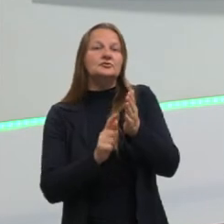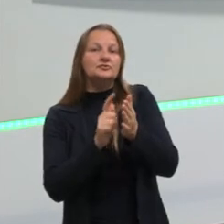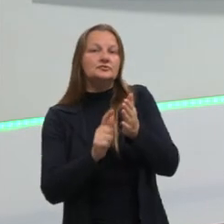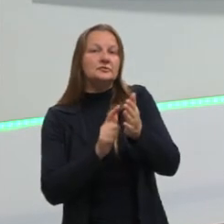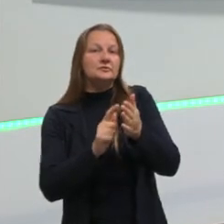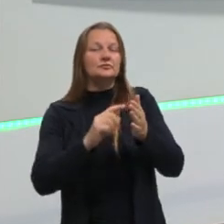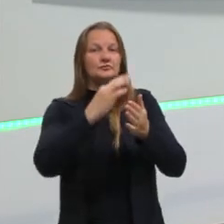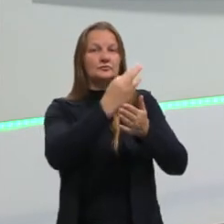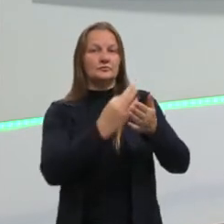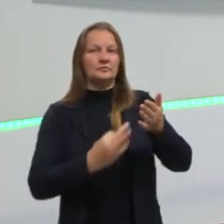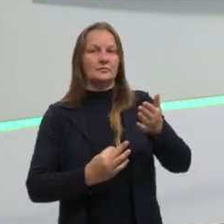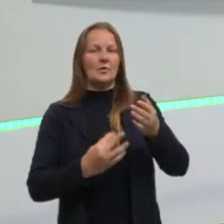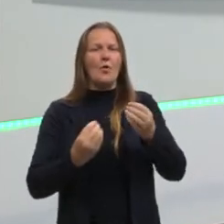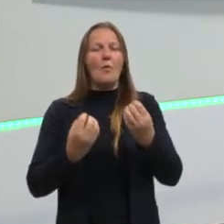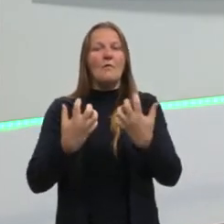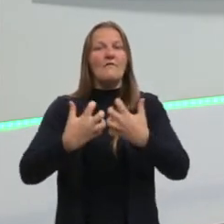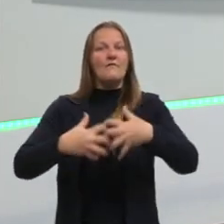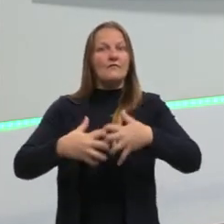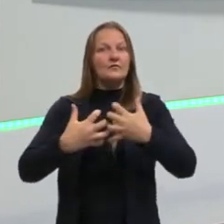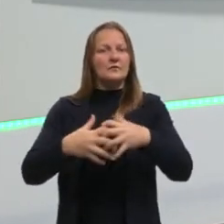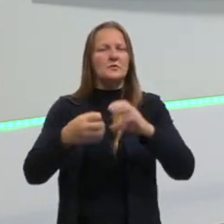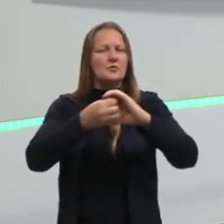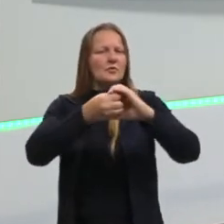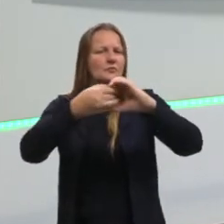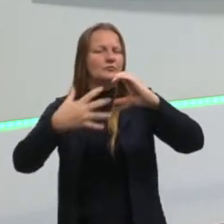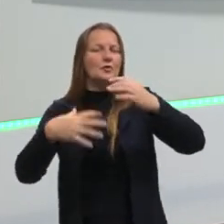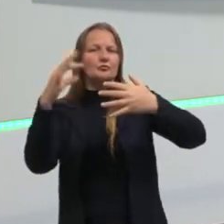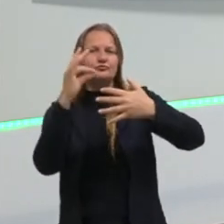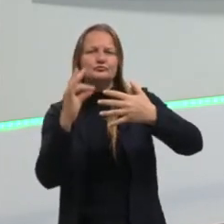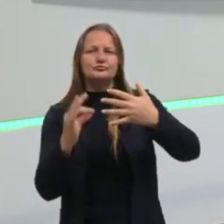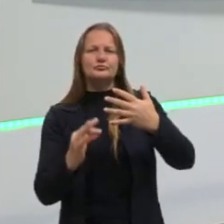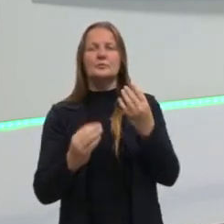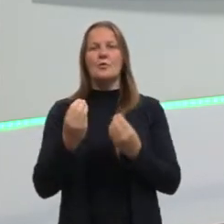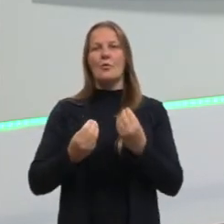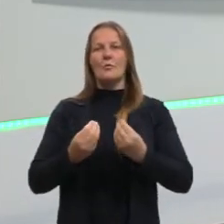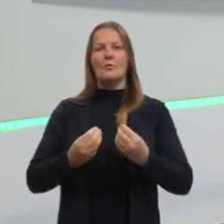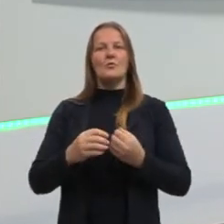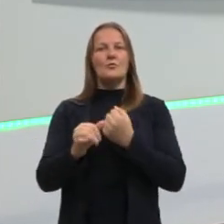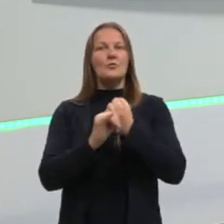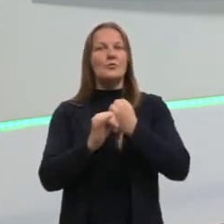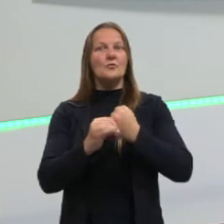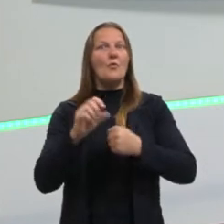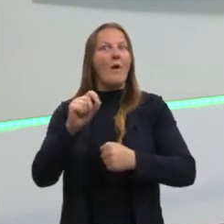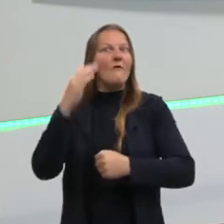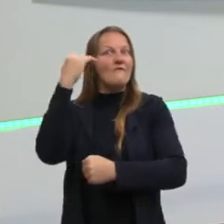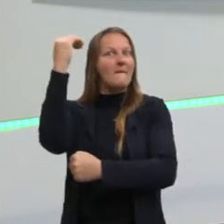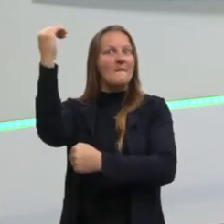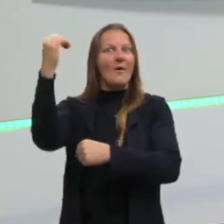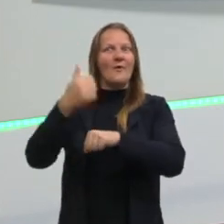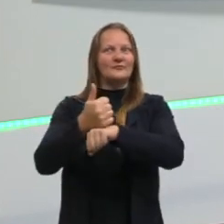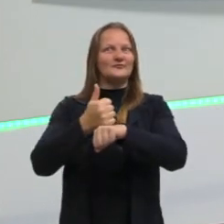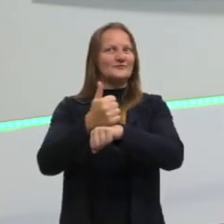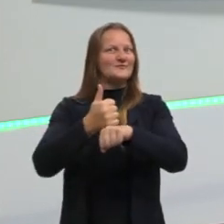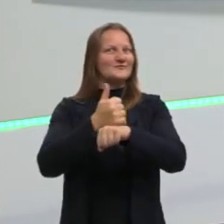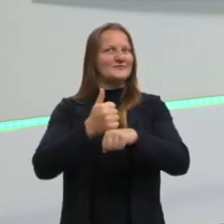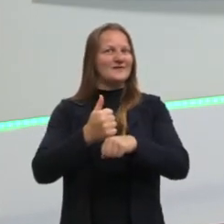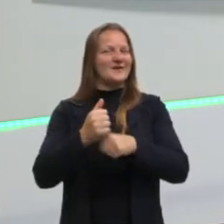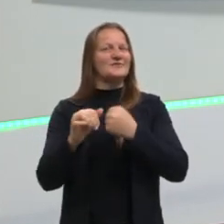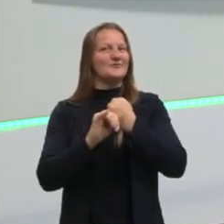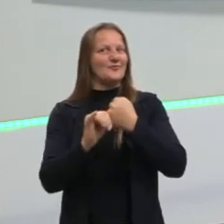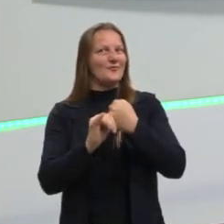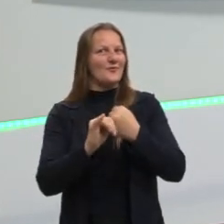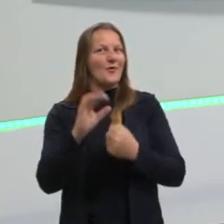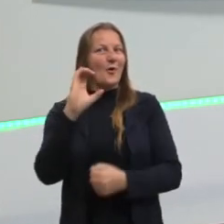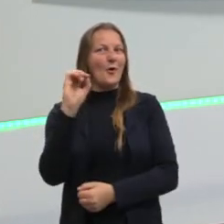como ele funciona, quais são as características, quem são aí cronistas famosos que a gente tem no Brasil, para